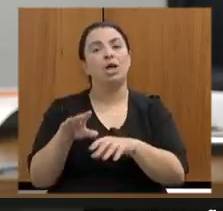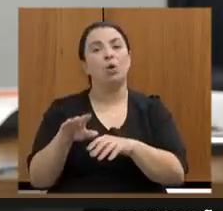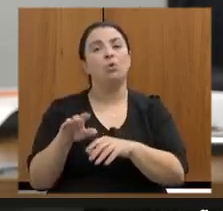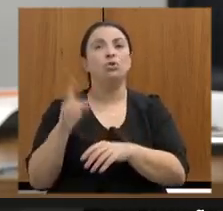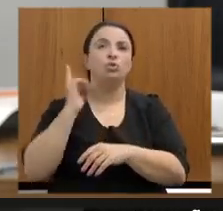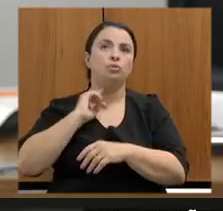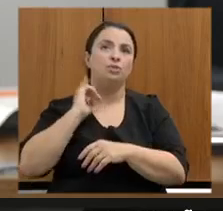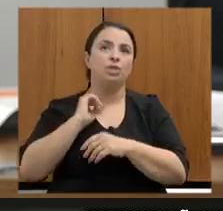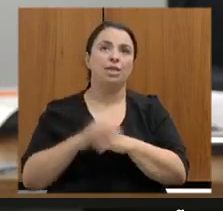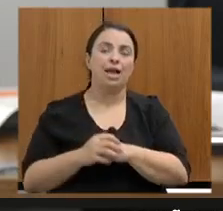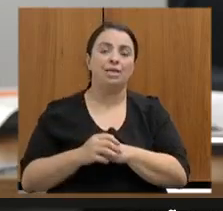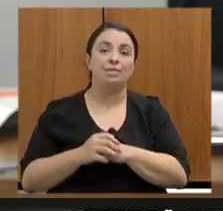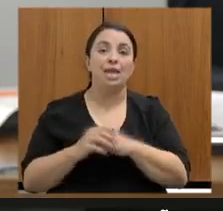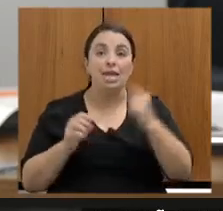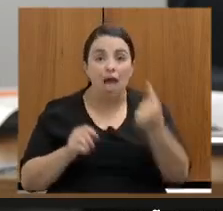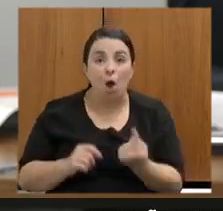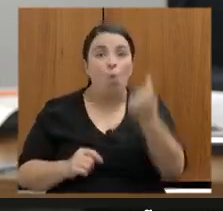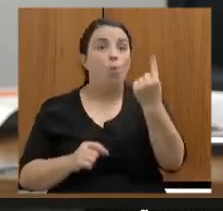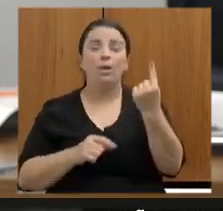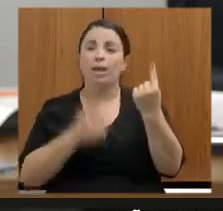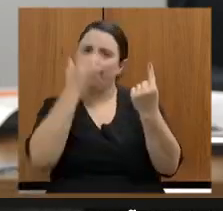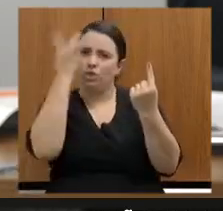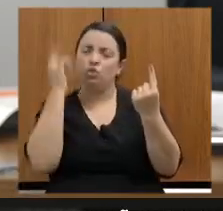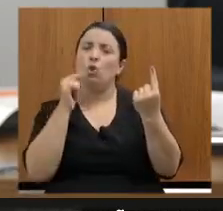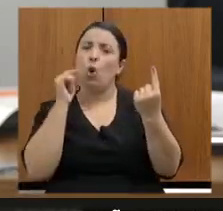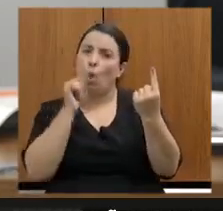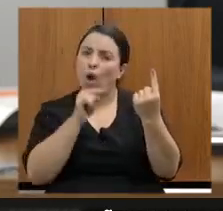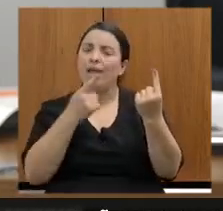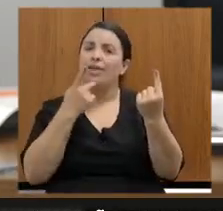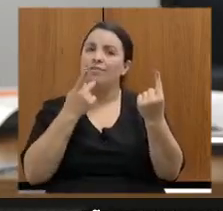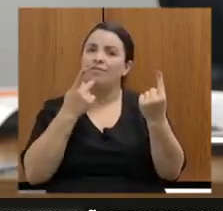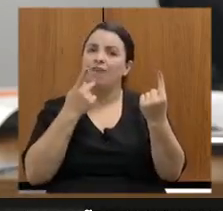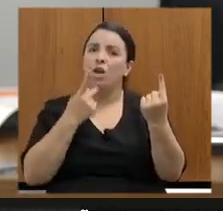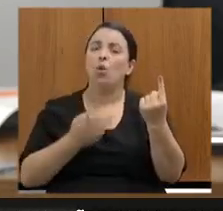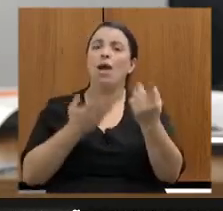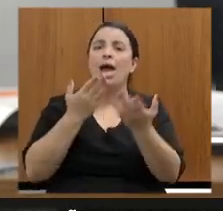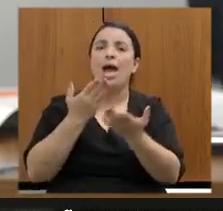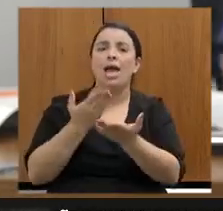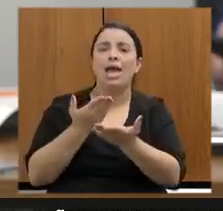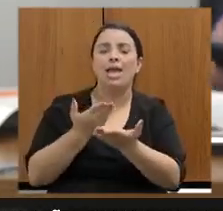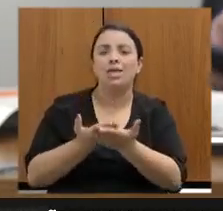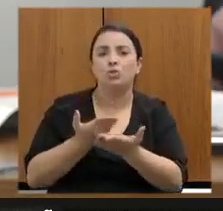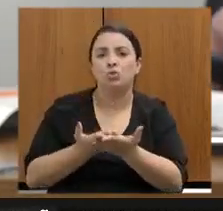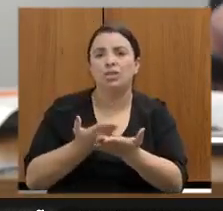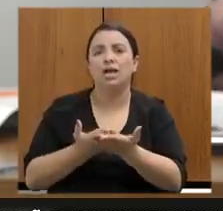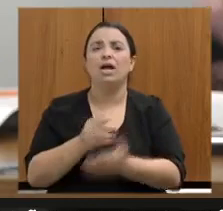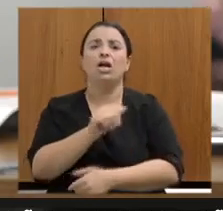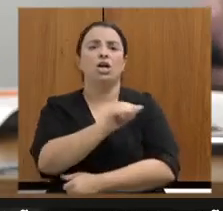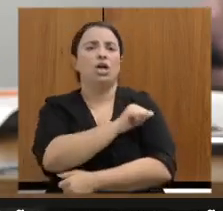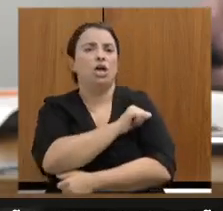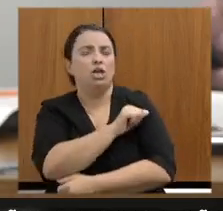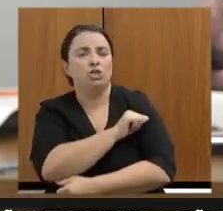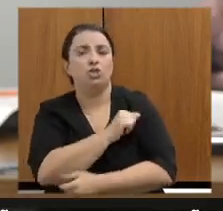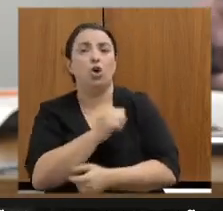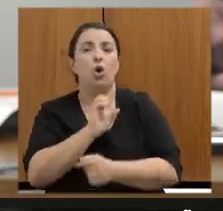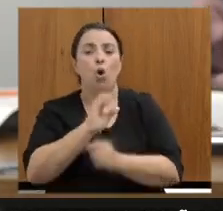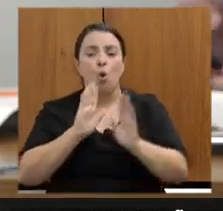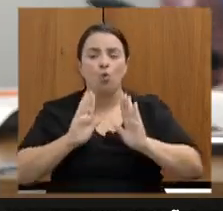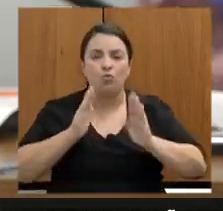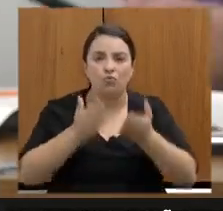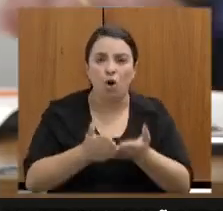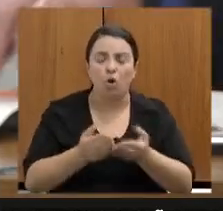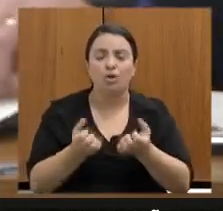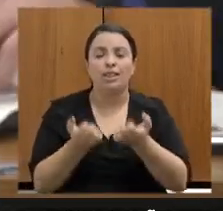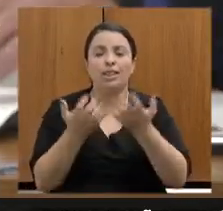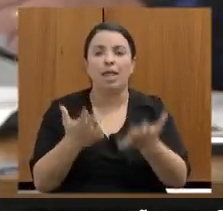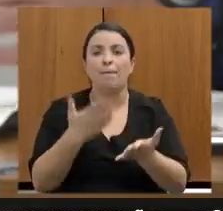pessoa que eu vi falar a palavra estudante ou focar na melhoria da qualidade do ensino para o aluno